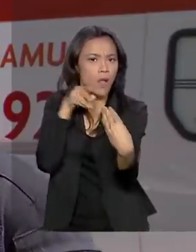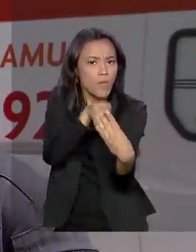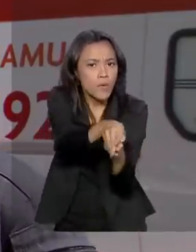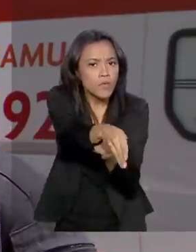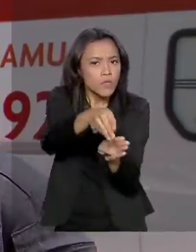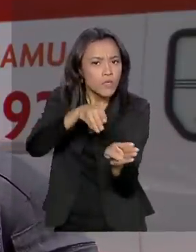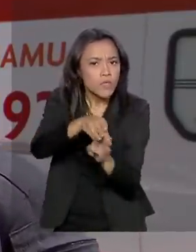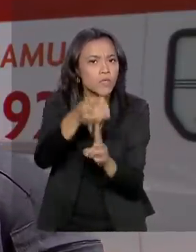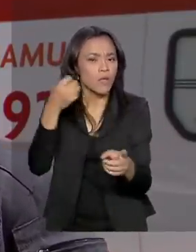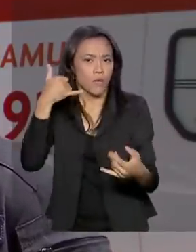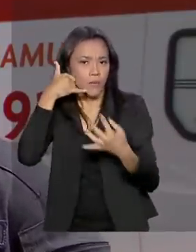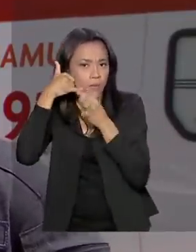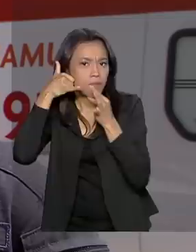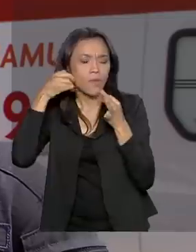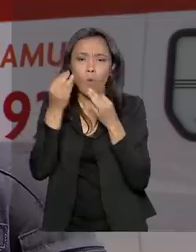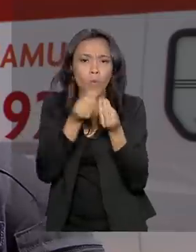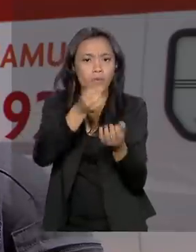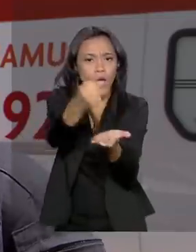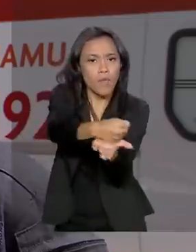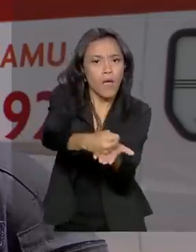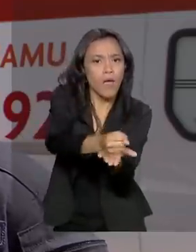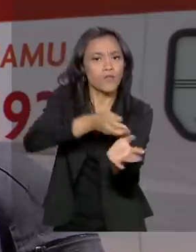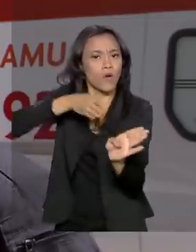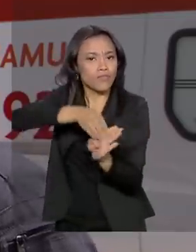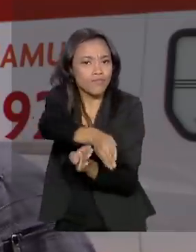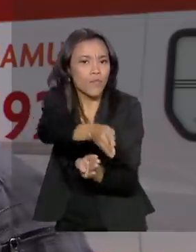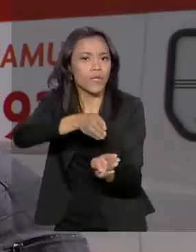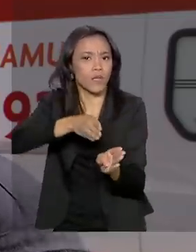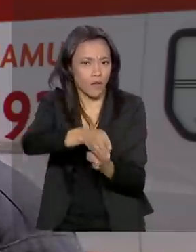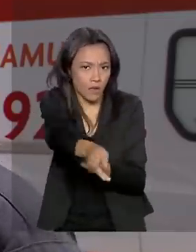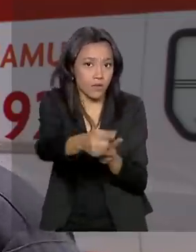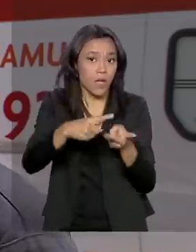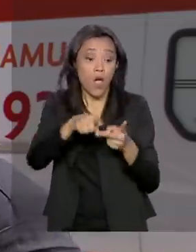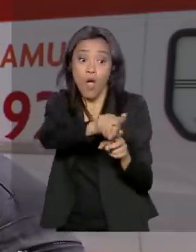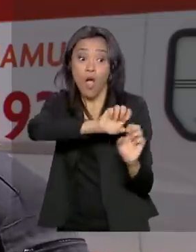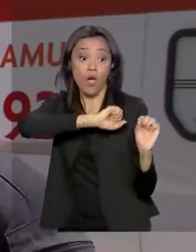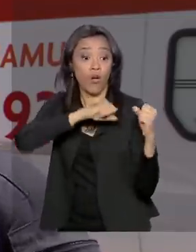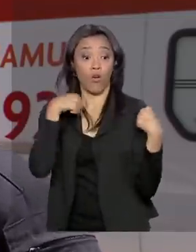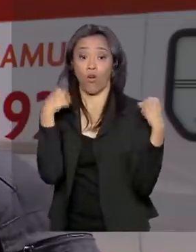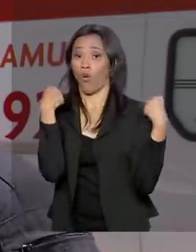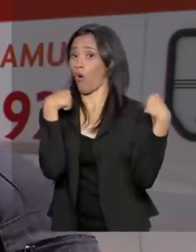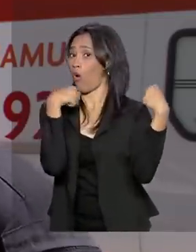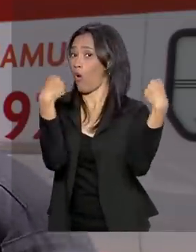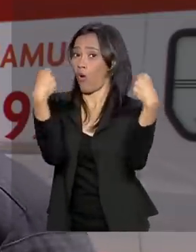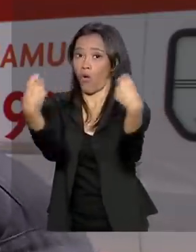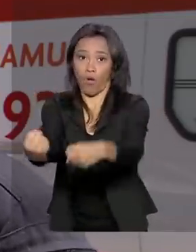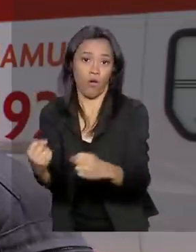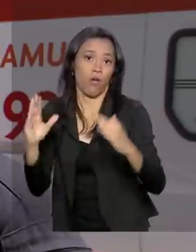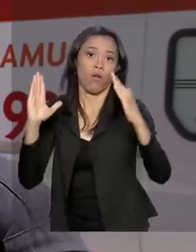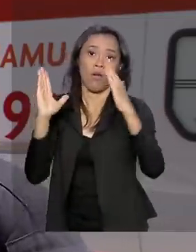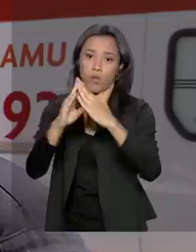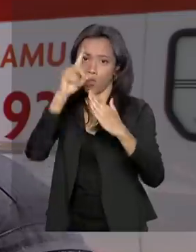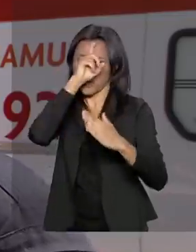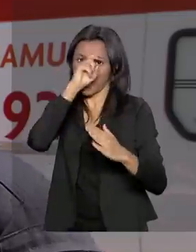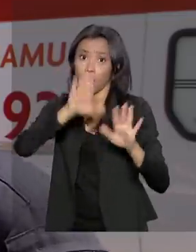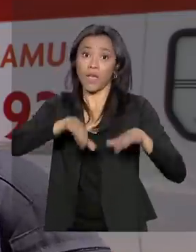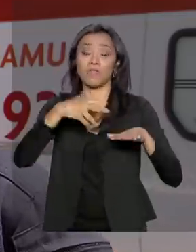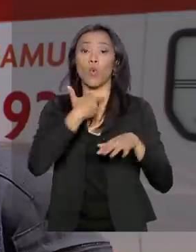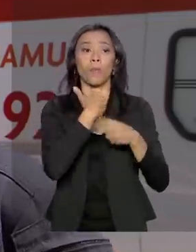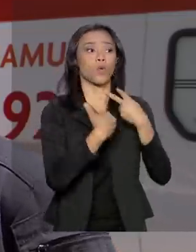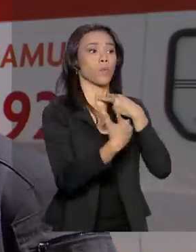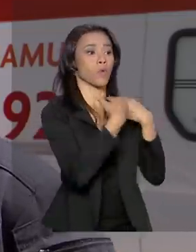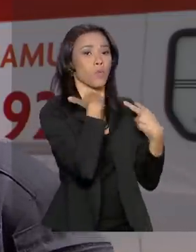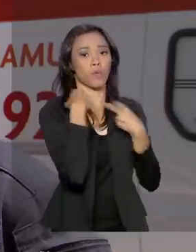fazer uma medicação, às vezes, te orientar a correr para o hospital por meios próprios, porque as nossas viaturas, às vezes, estão todas